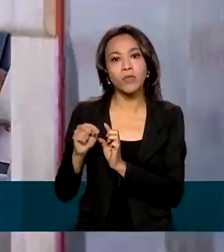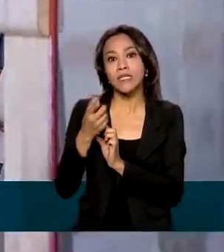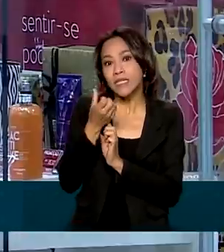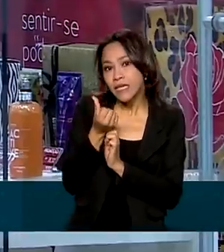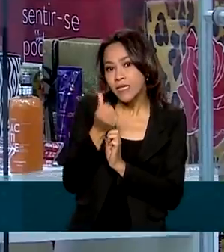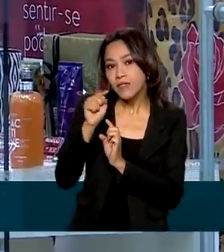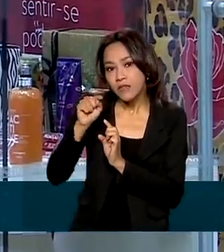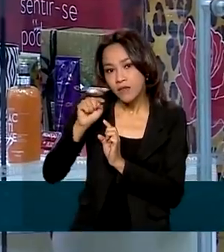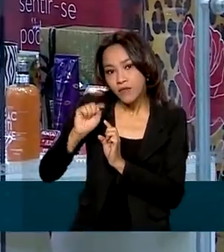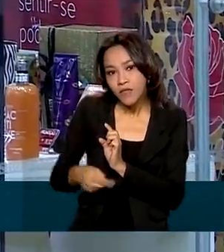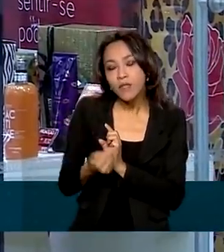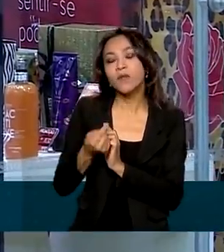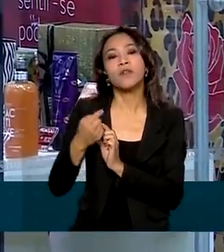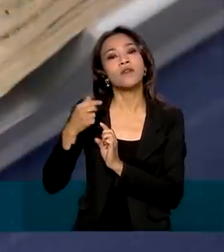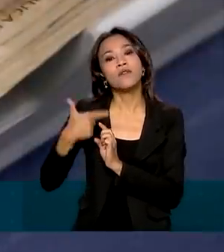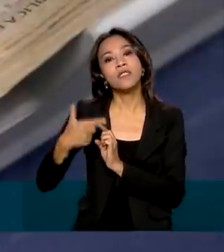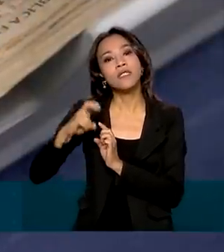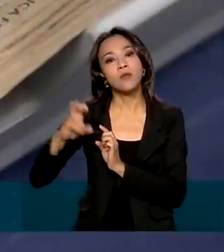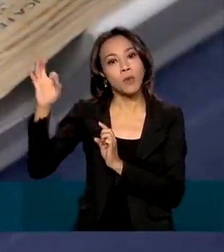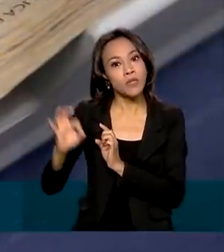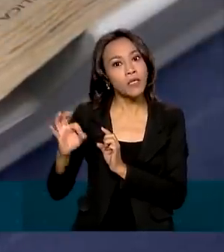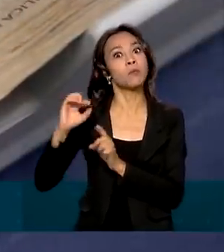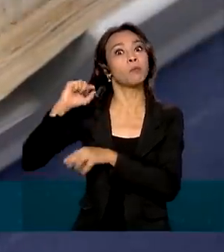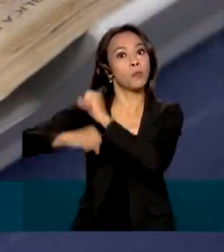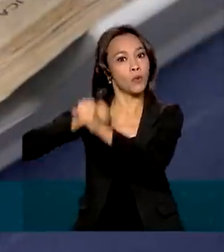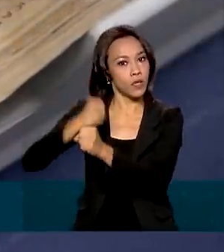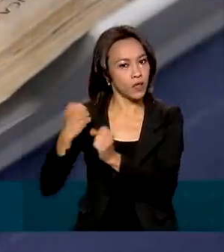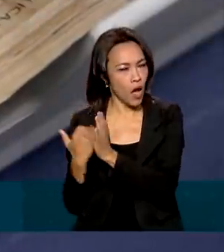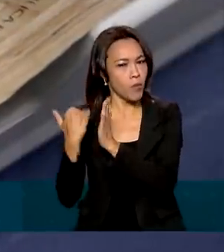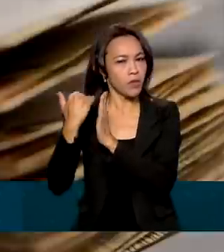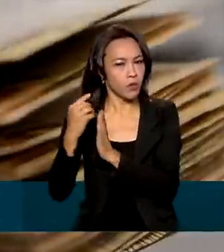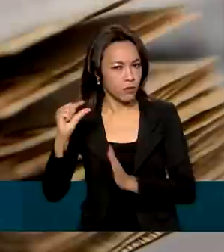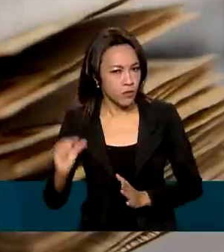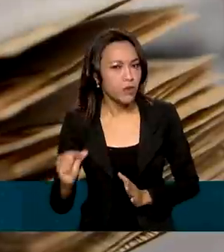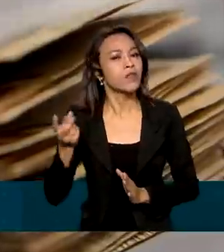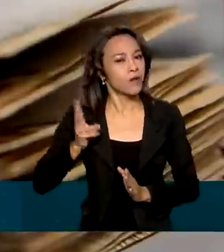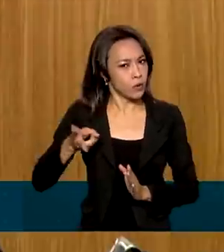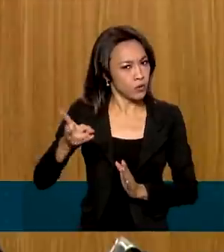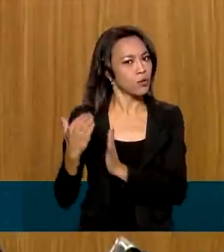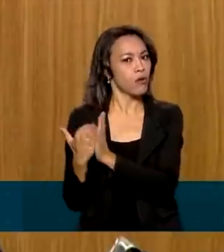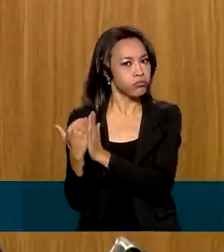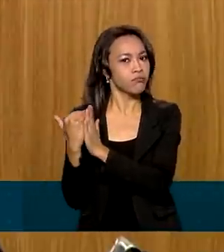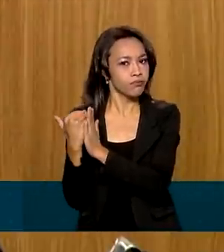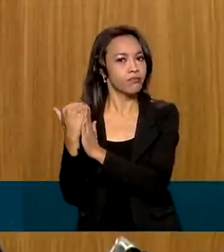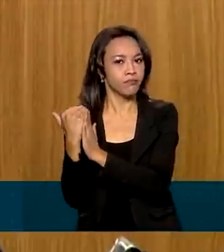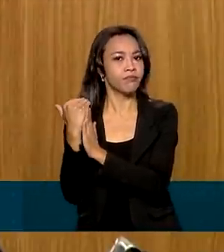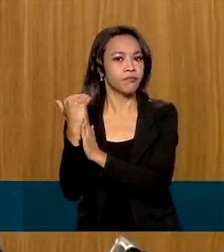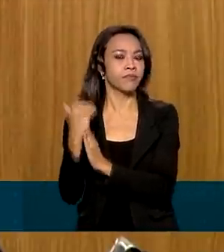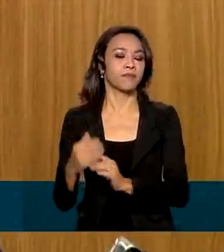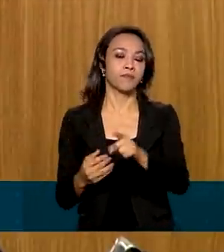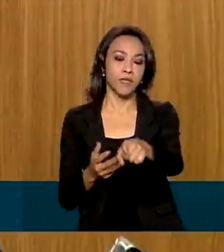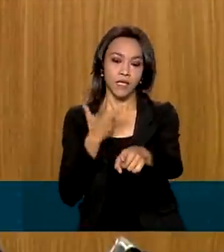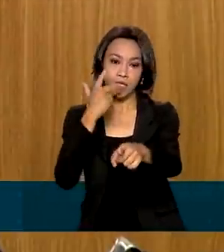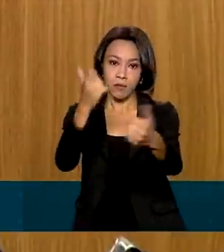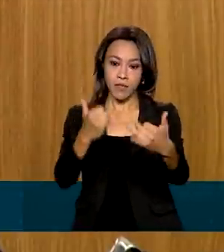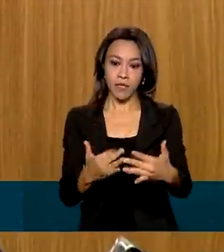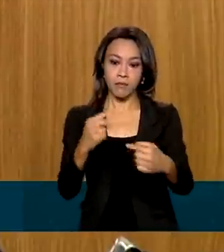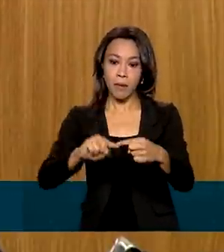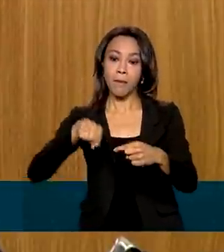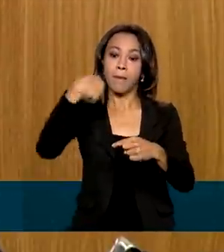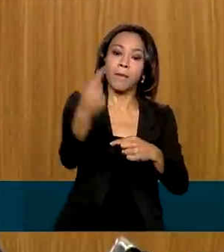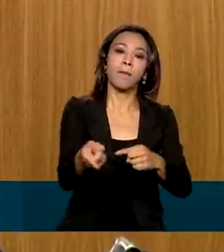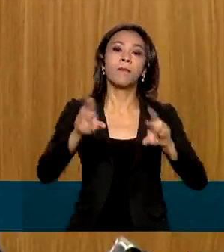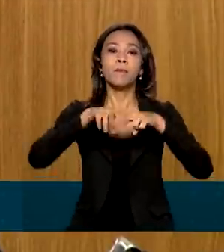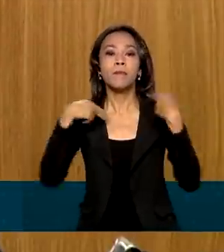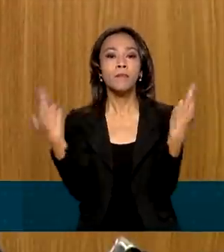,25% ao ano. E a trajetória de alta deve prosseguir. Para a próxima reunião, o Comitê